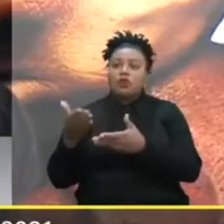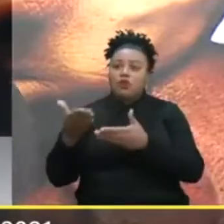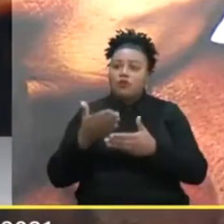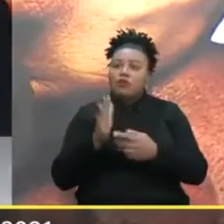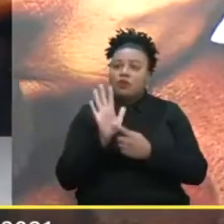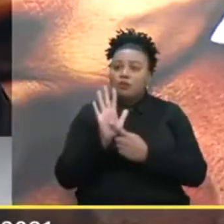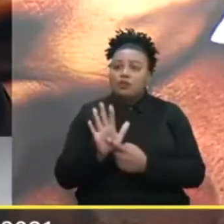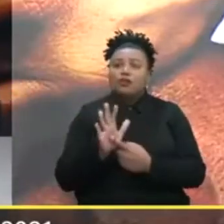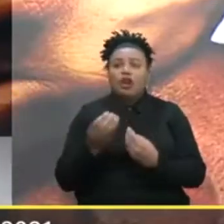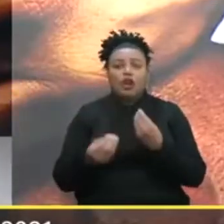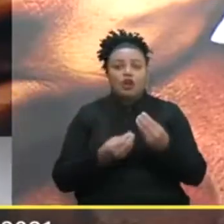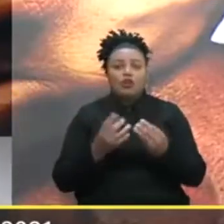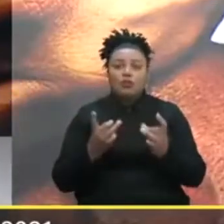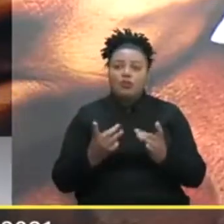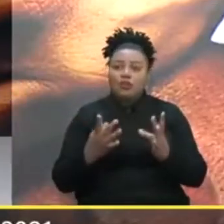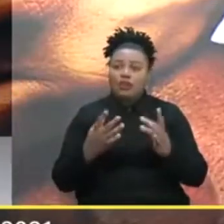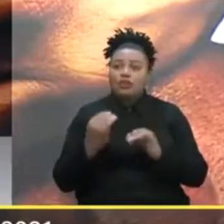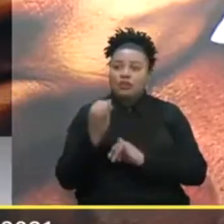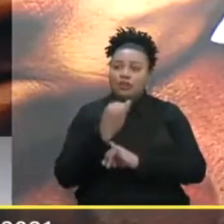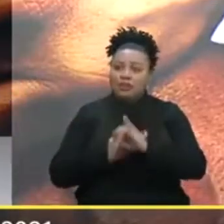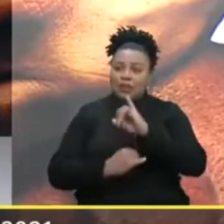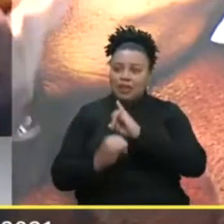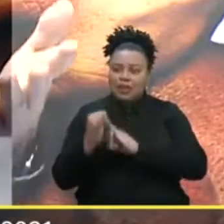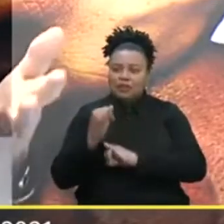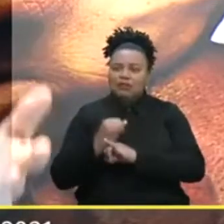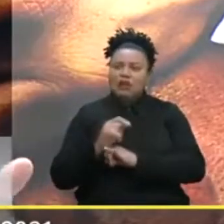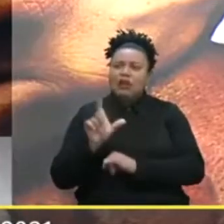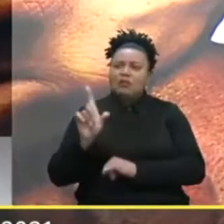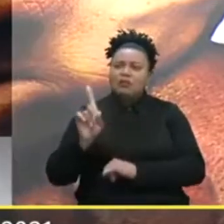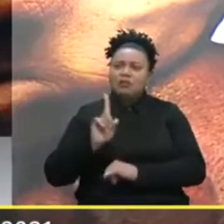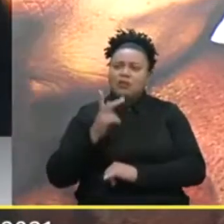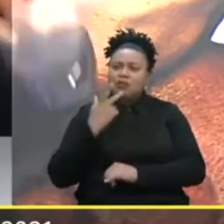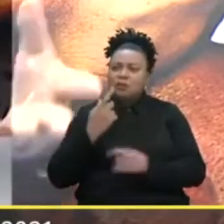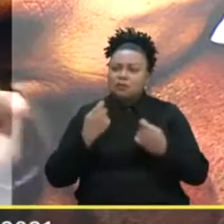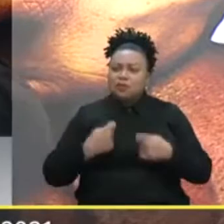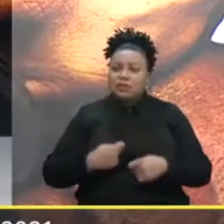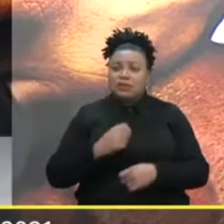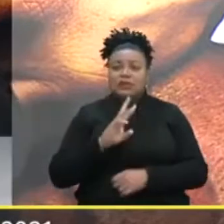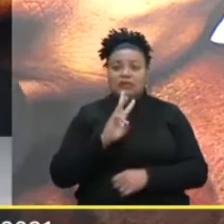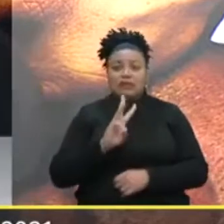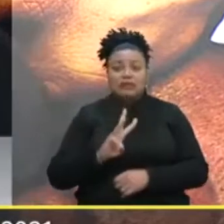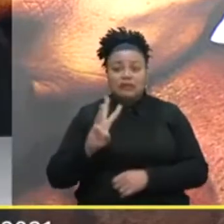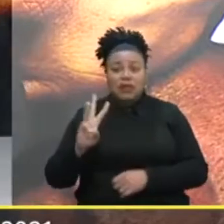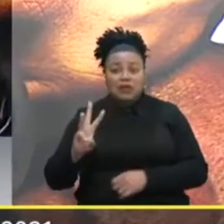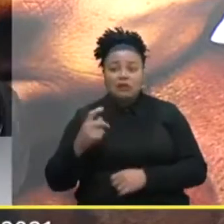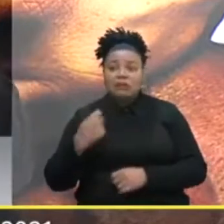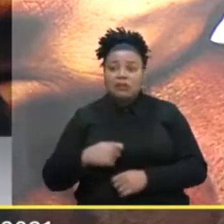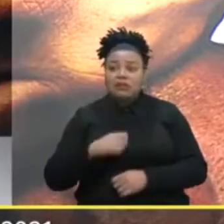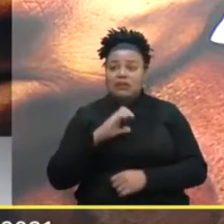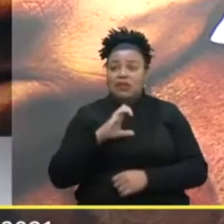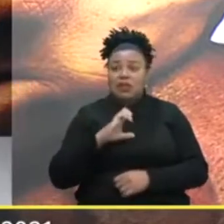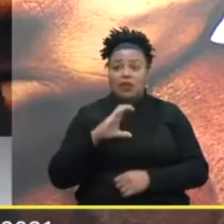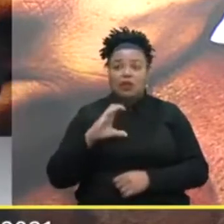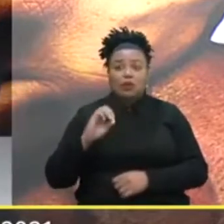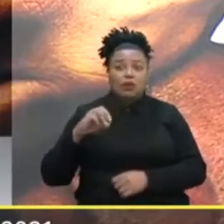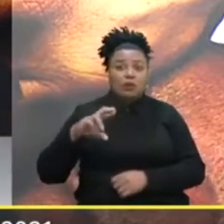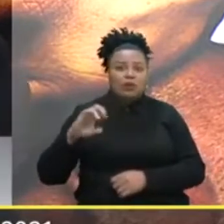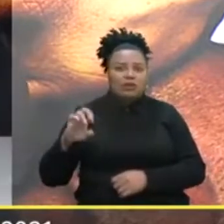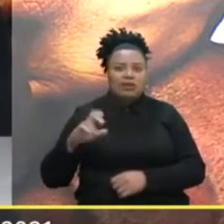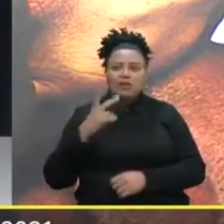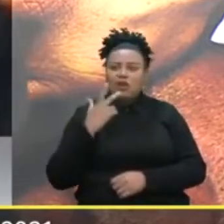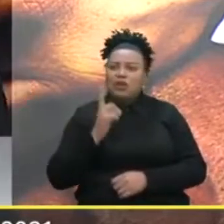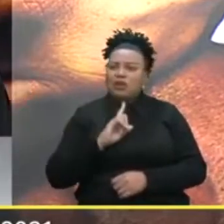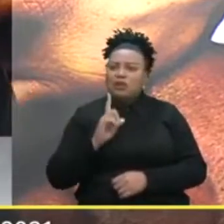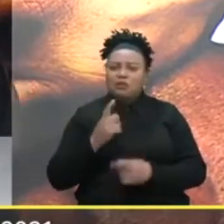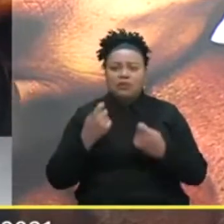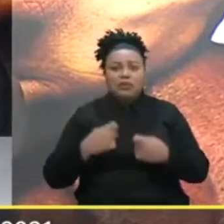Para mostrar Como se vende online Aí a pessoa diz Poxa Precisa de um site Precisa de um e-commerce Não gente Não precisa nada disso Dá para vender